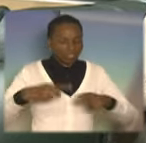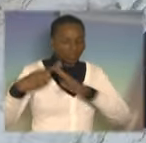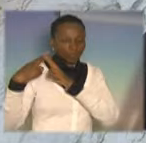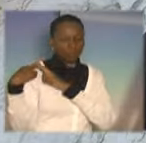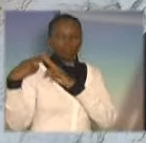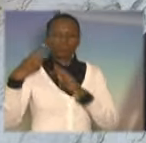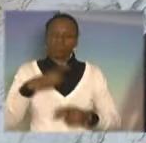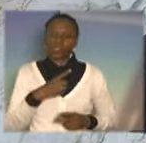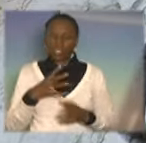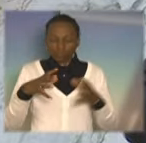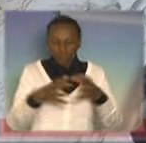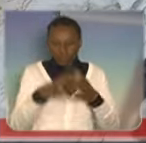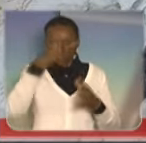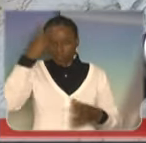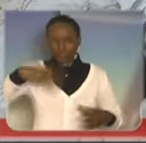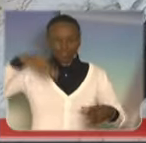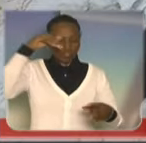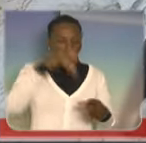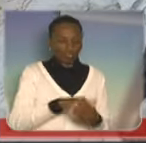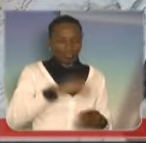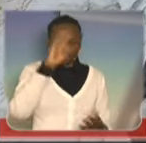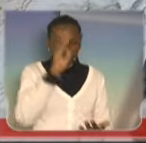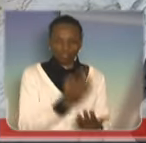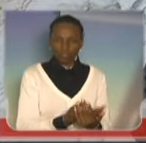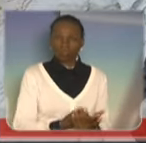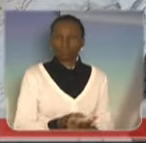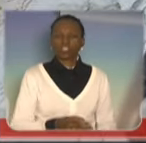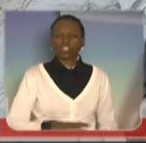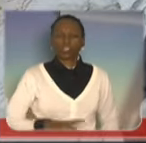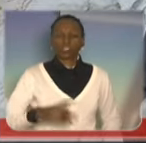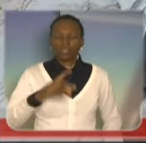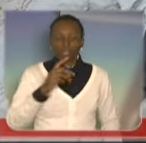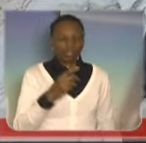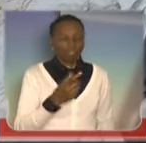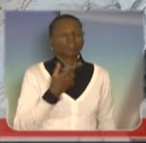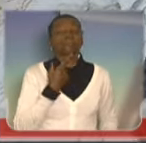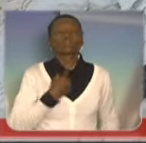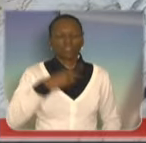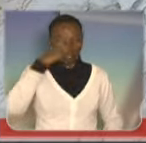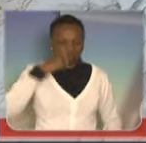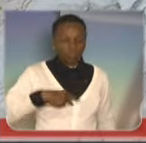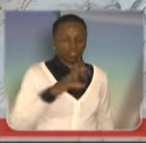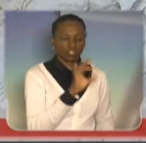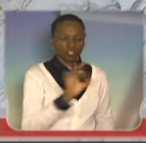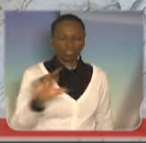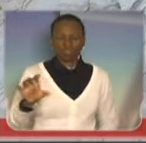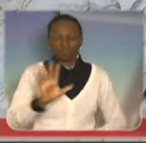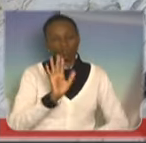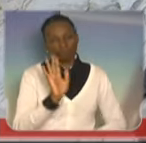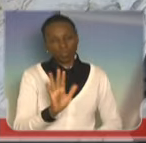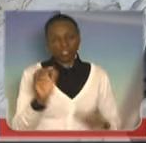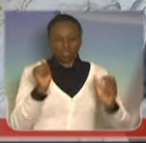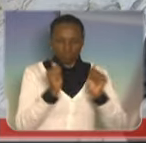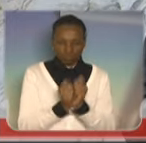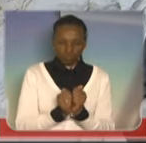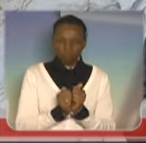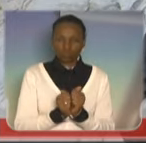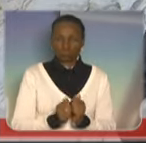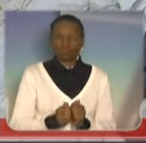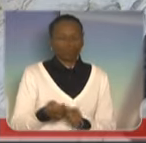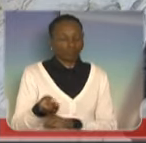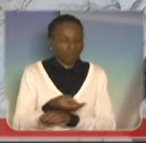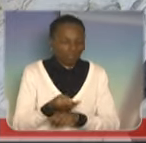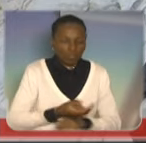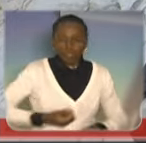nossos interesses, das nossas ideologias, mas todos nós temos que brigar pelo melhor do cidadão. E o melhor para o cidadão